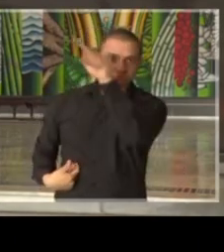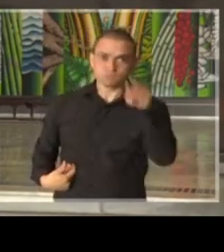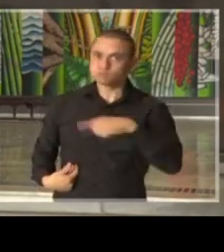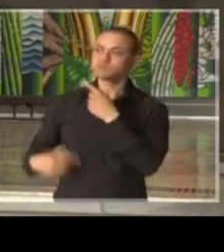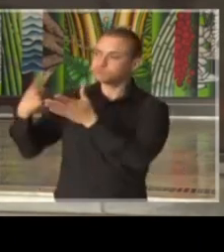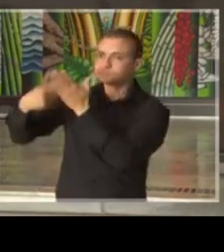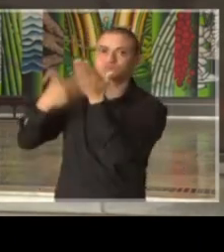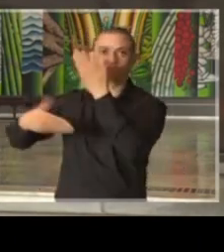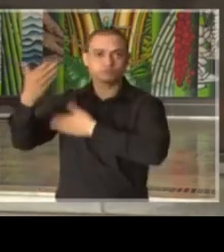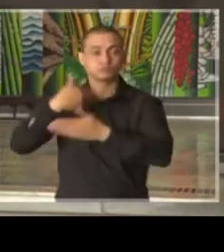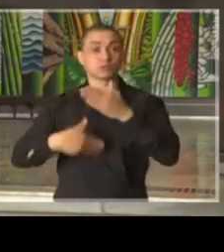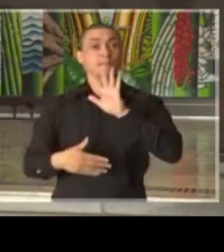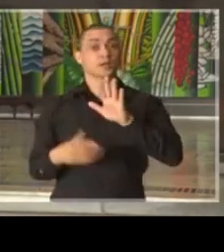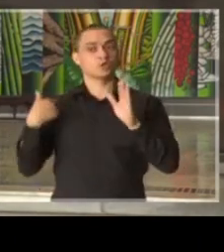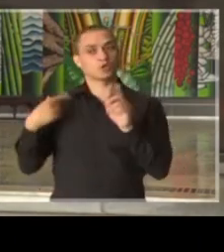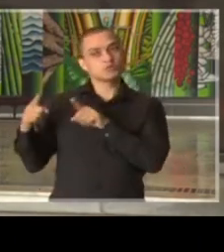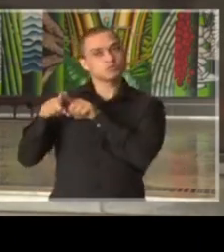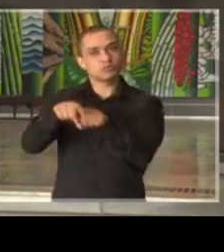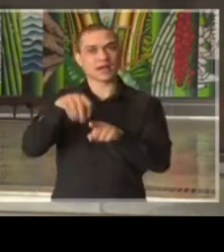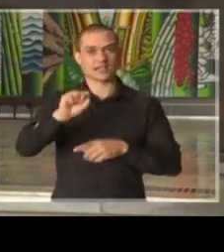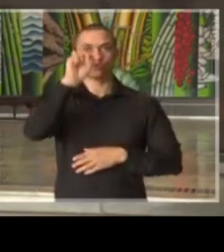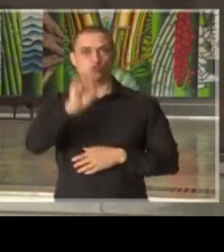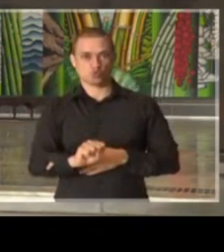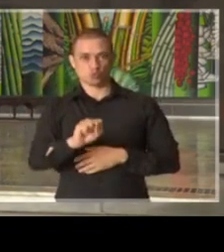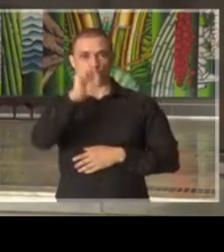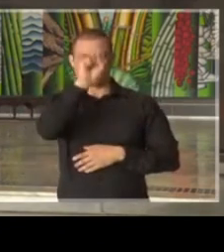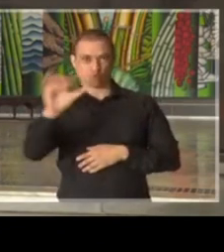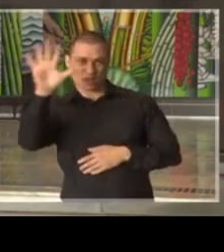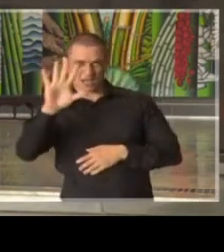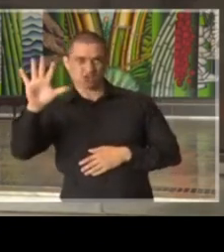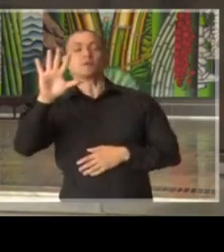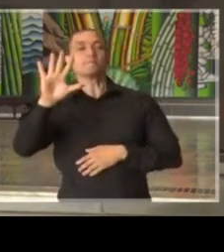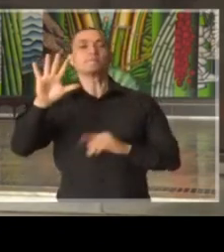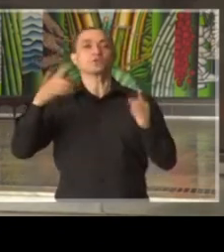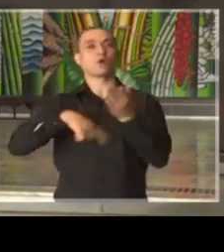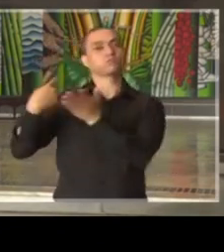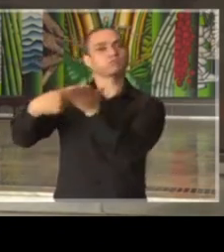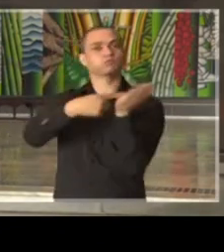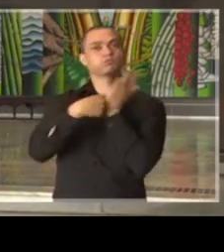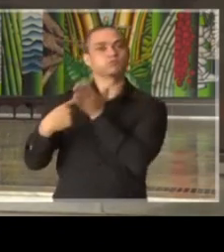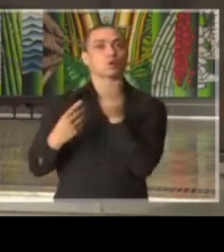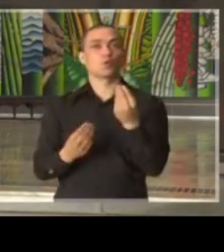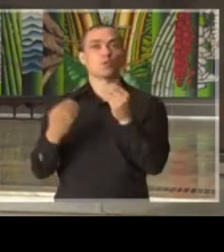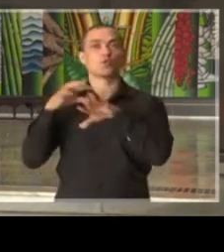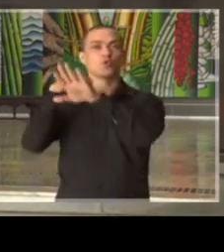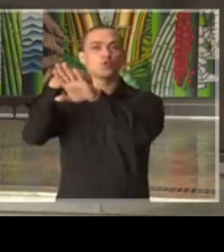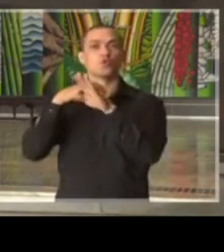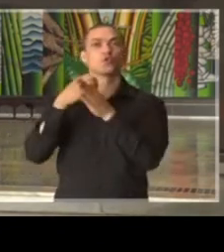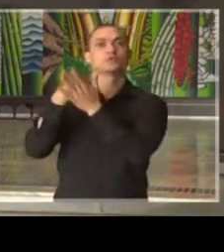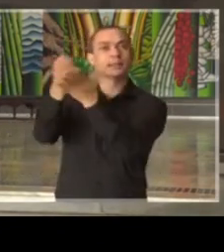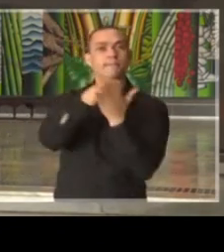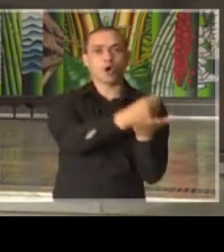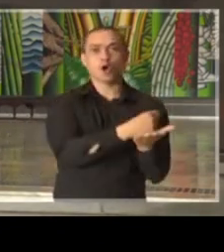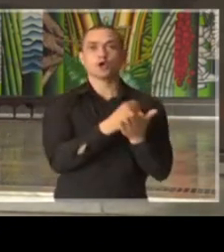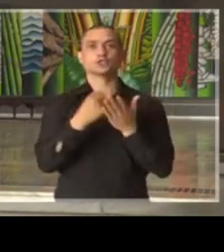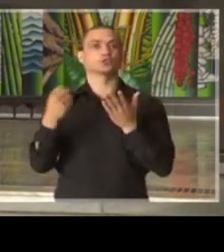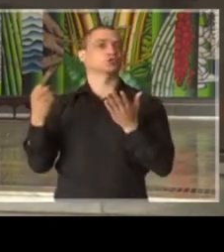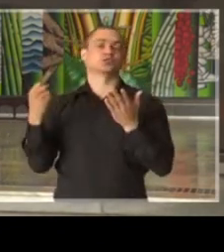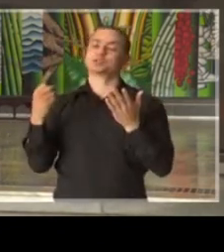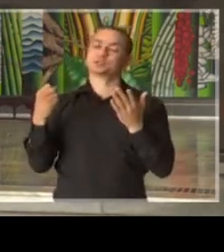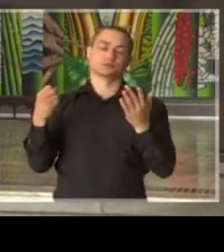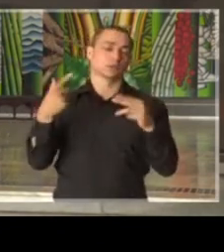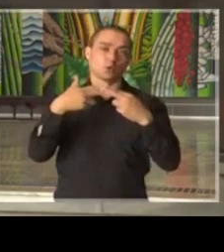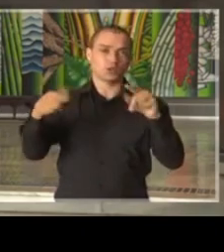mencionar, mas aqui na região sul-sudeste faremos alguns alinhamentos importantes na área de logística, transporte, medidas